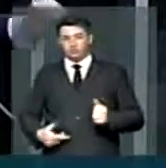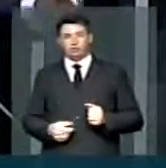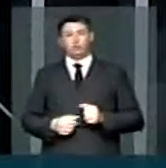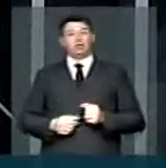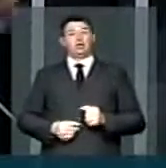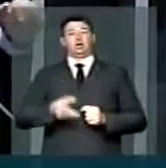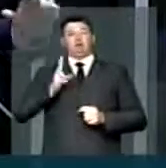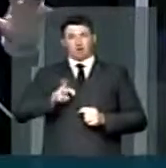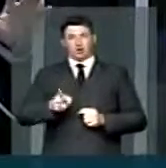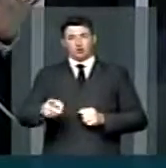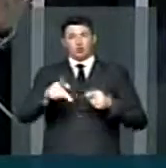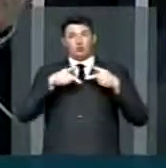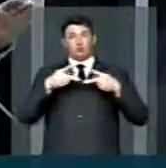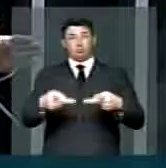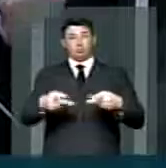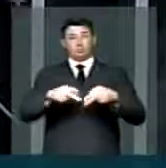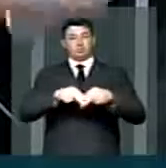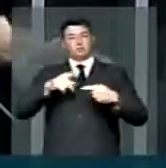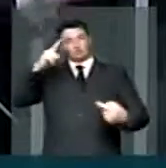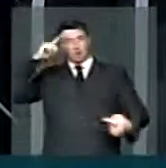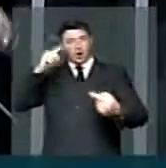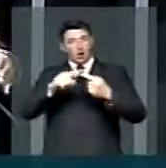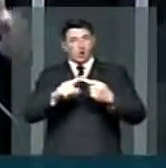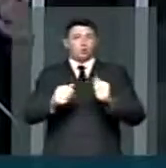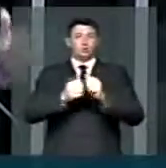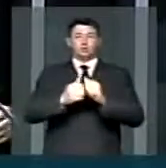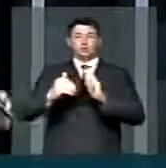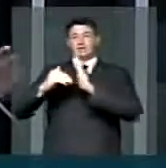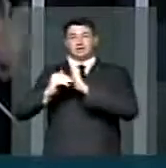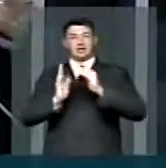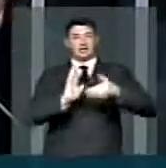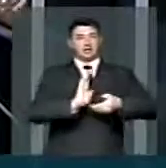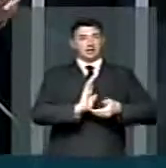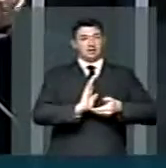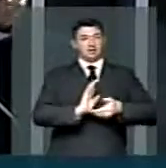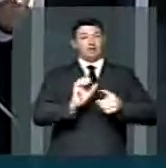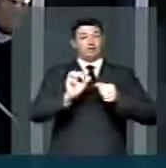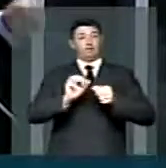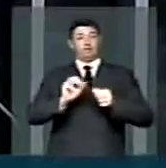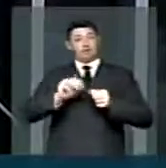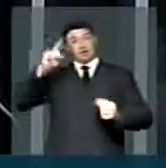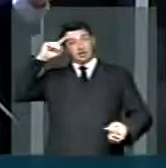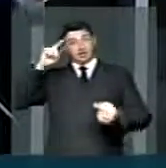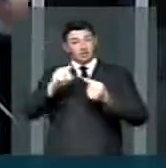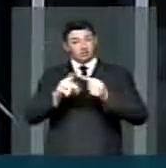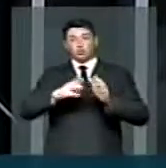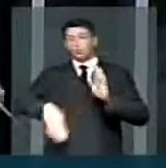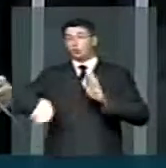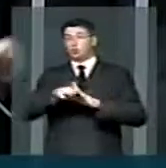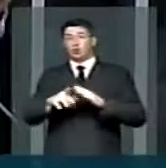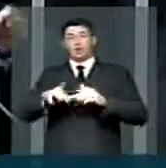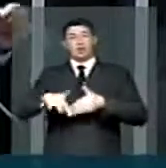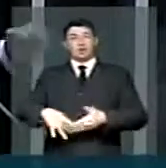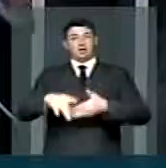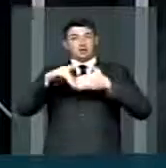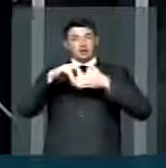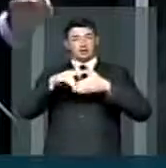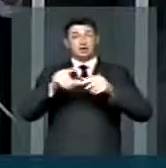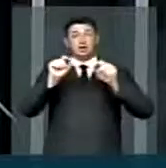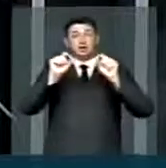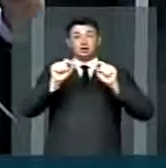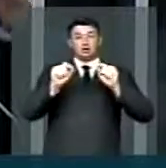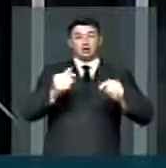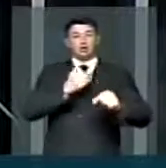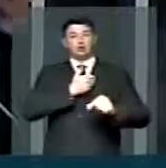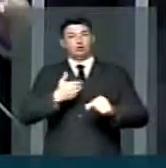manteria o projeto, depois do entendimento entre o Senado e a Câmara, faz o entendimento com todos os líderes que o